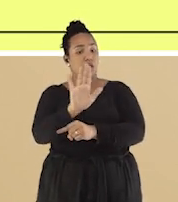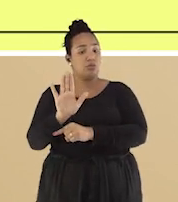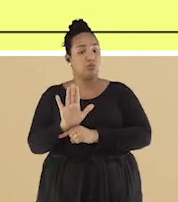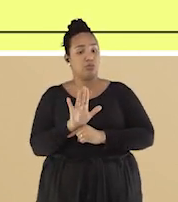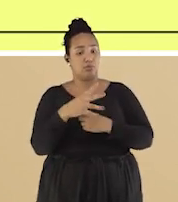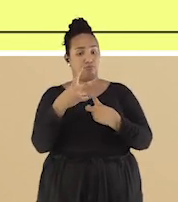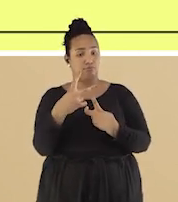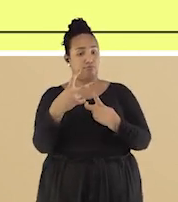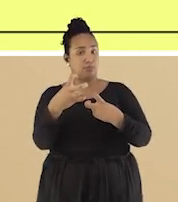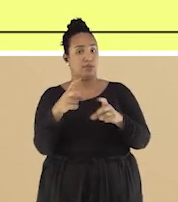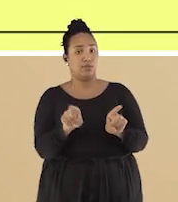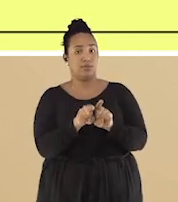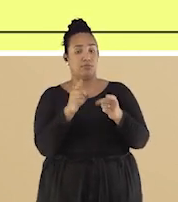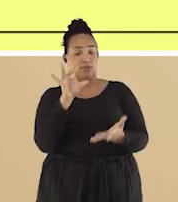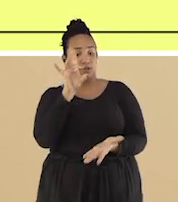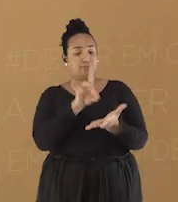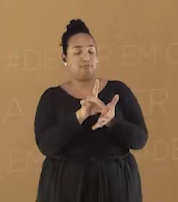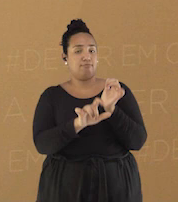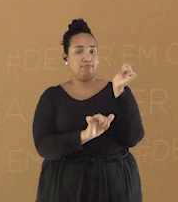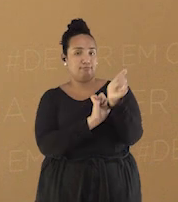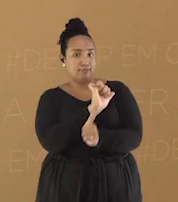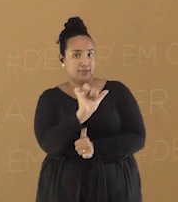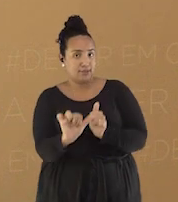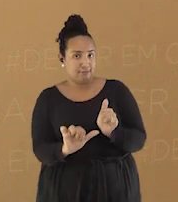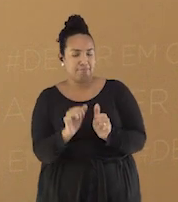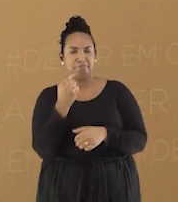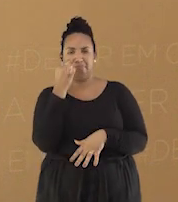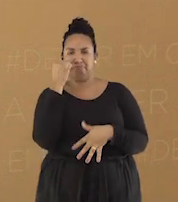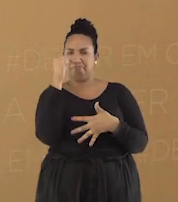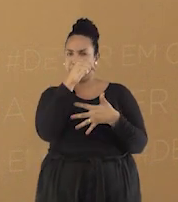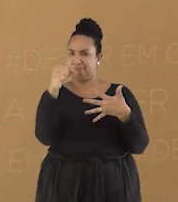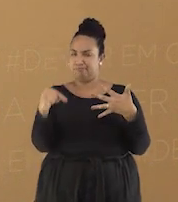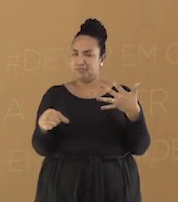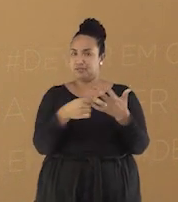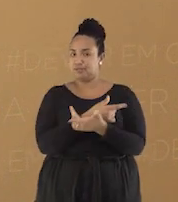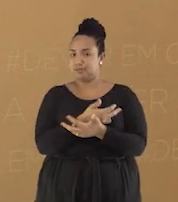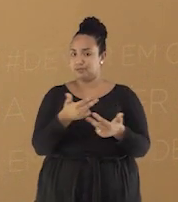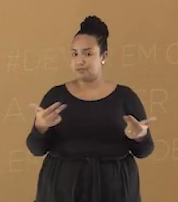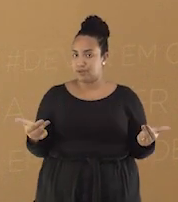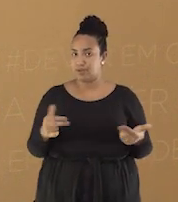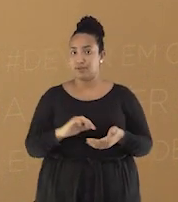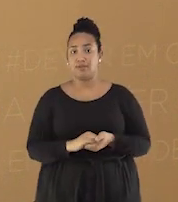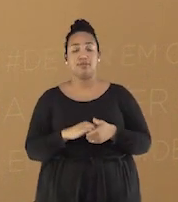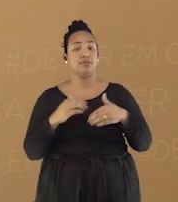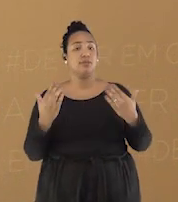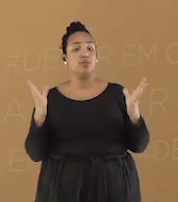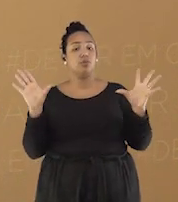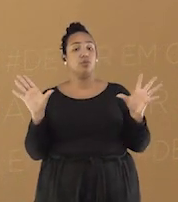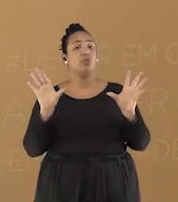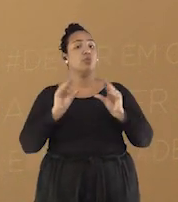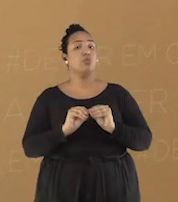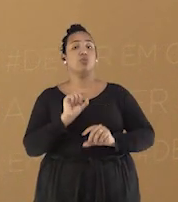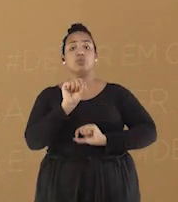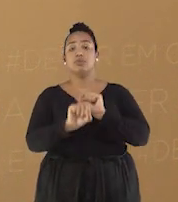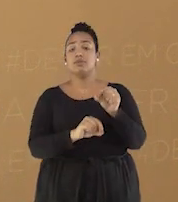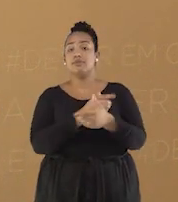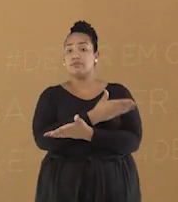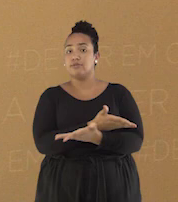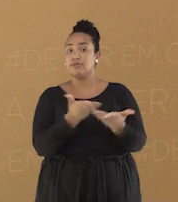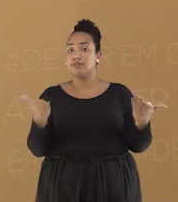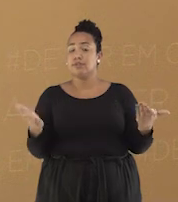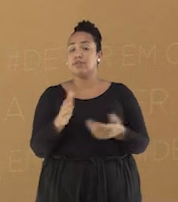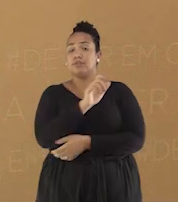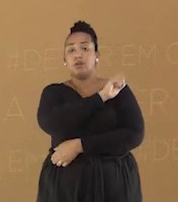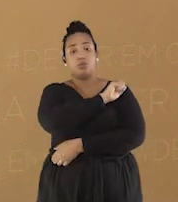modificar a realidade. Quanta coisa, não? Podemos concluir então que vocês, estudantes, são muito